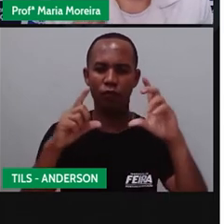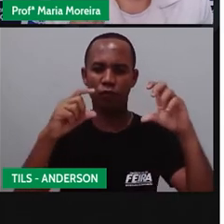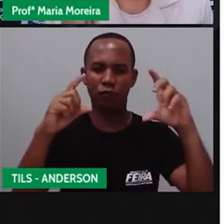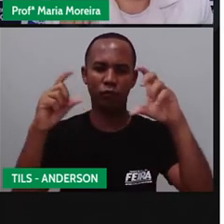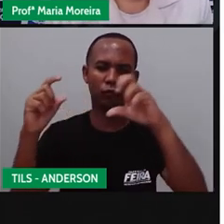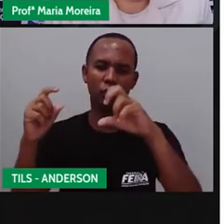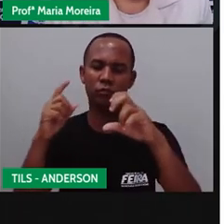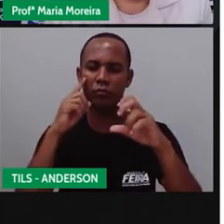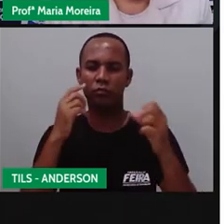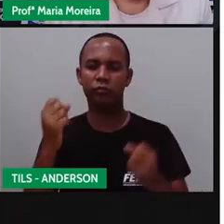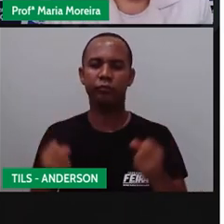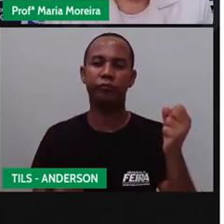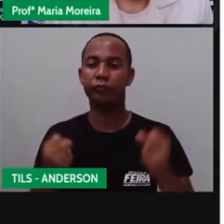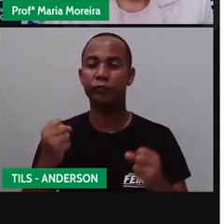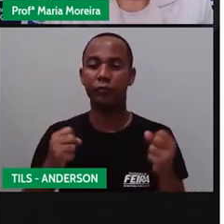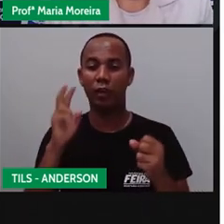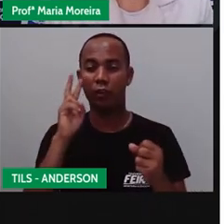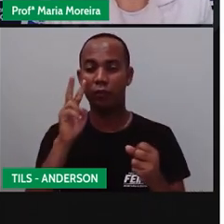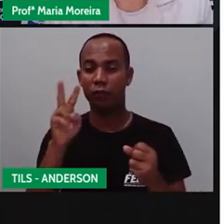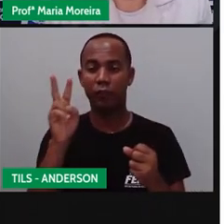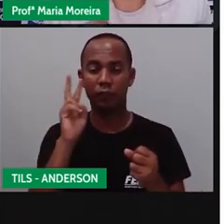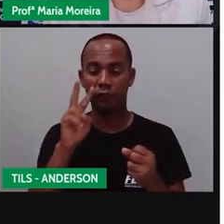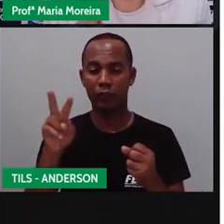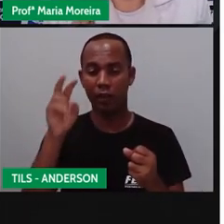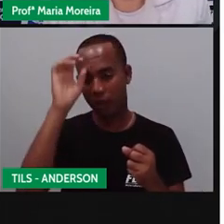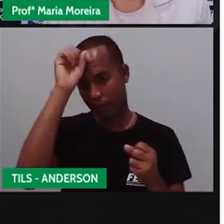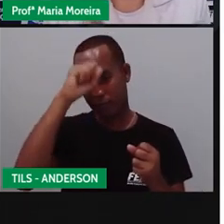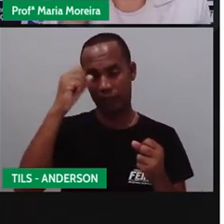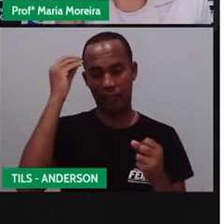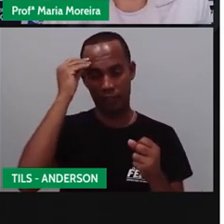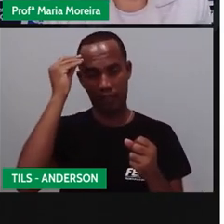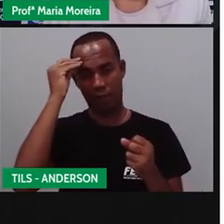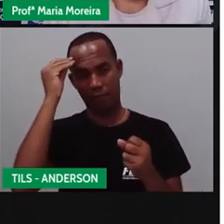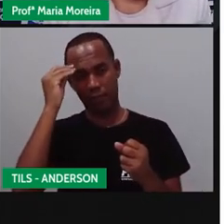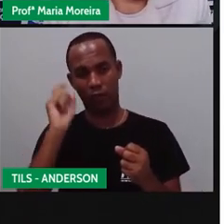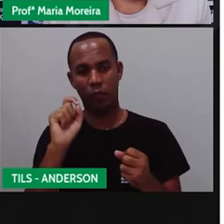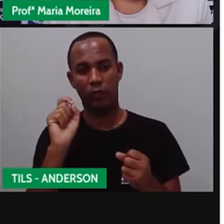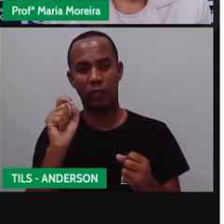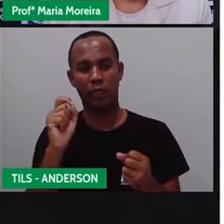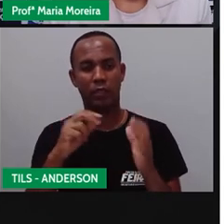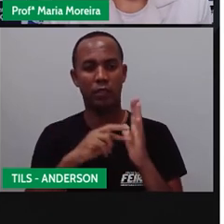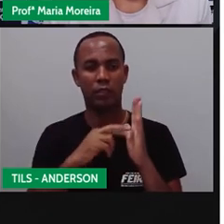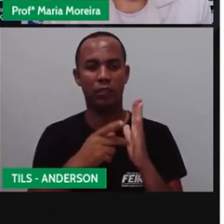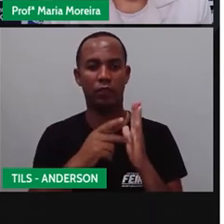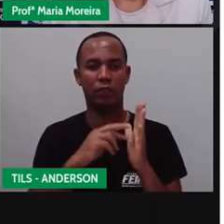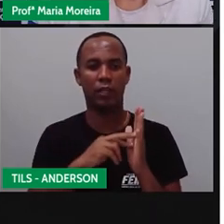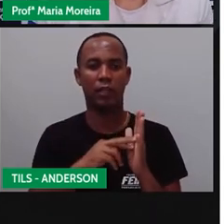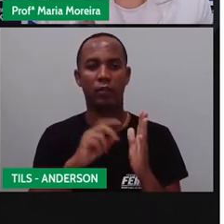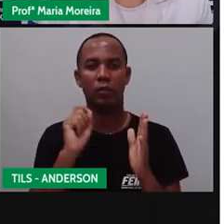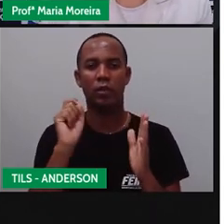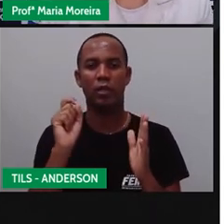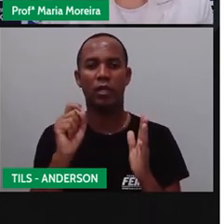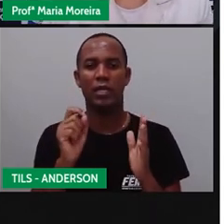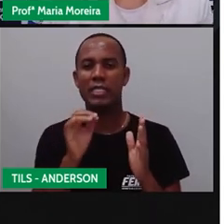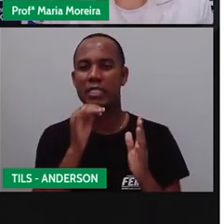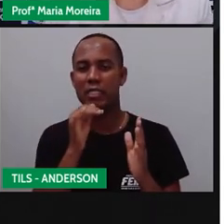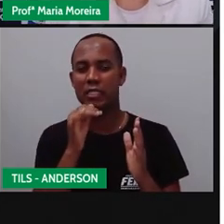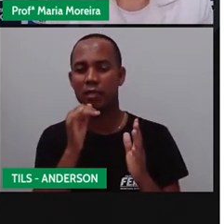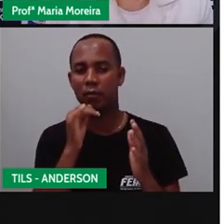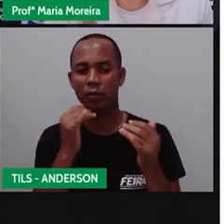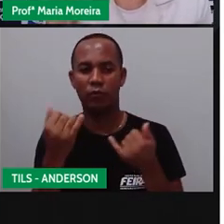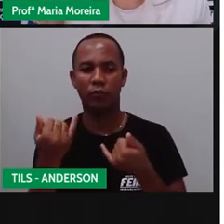o quê? Placas de trânsito, não é isso? E essas placas de trânsito, esses sinais de trânsito, vão o Nos passar